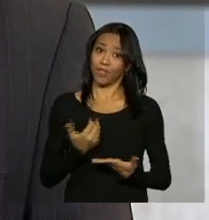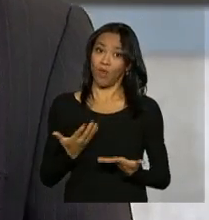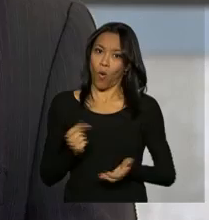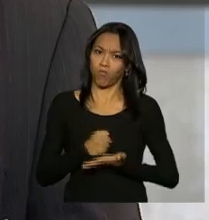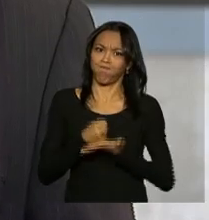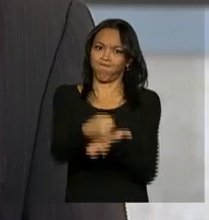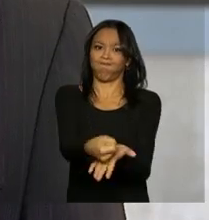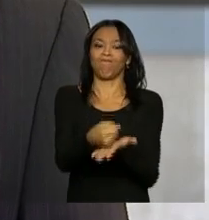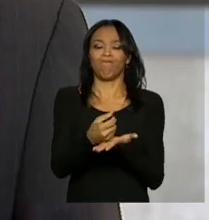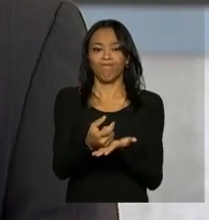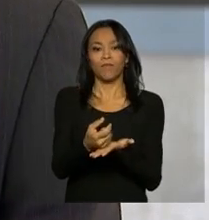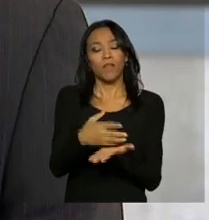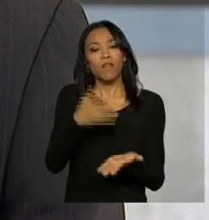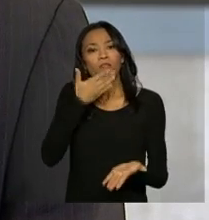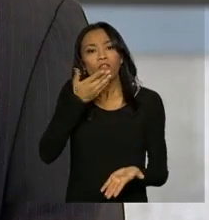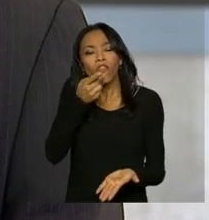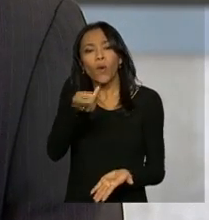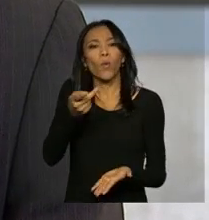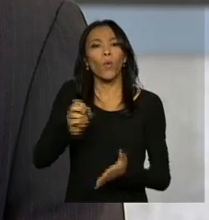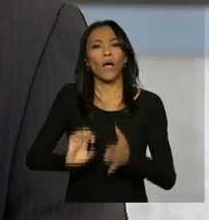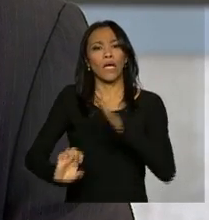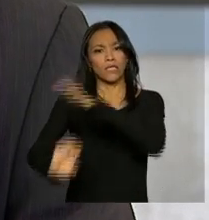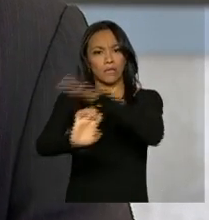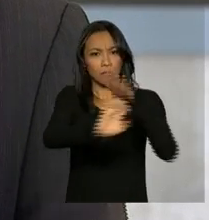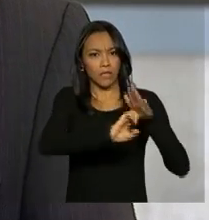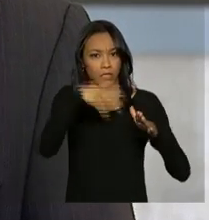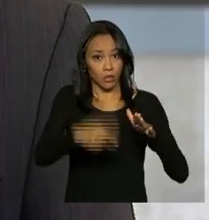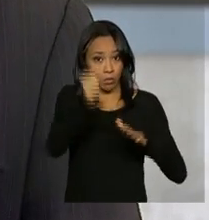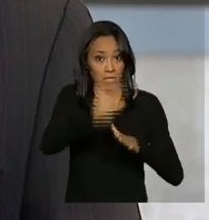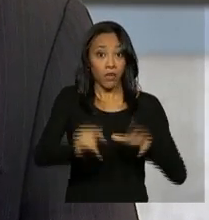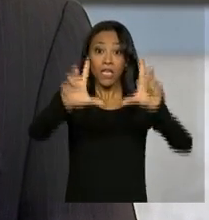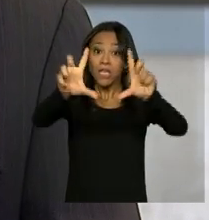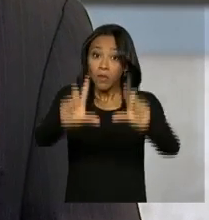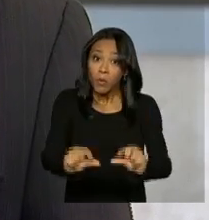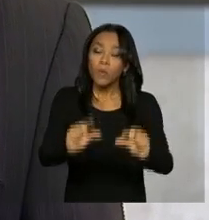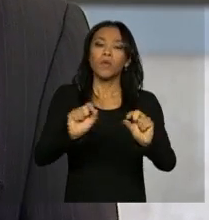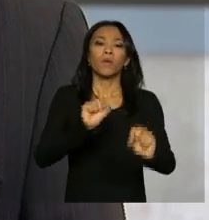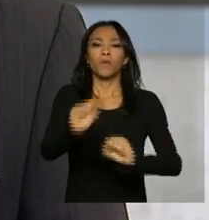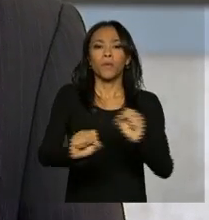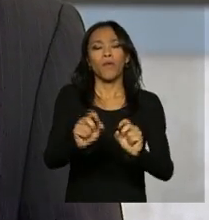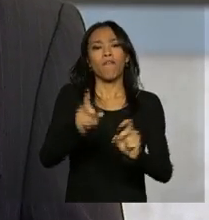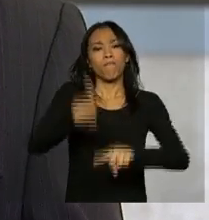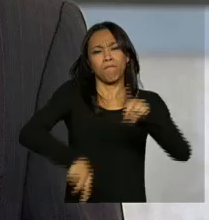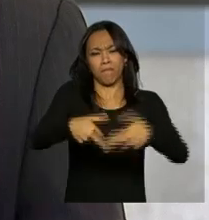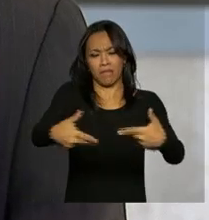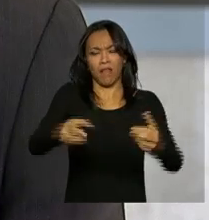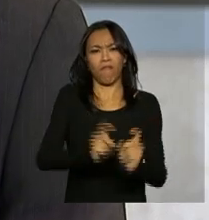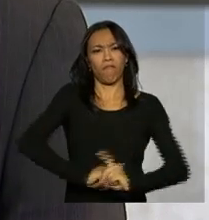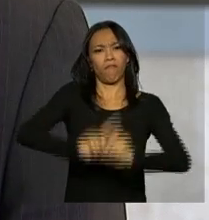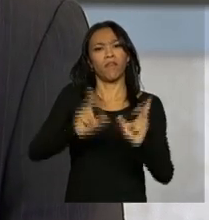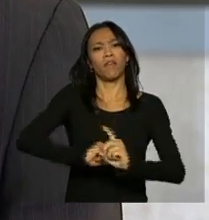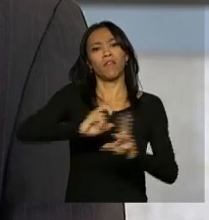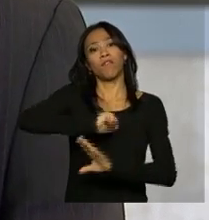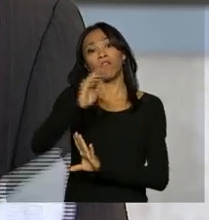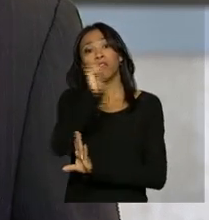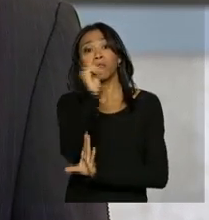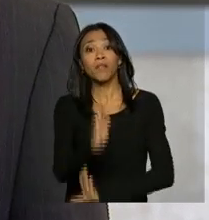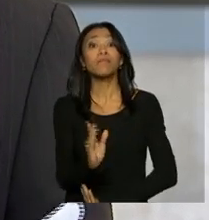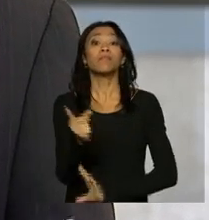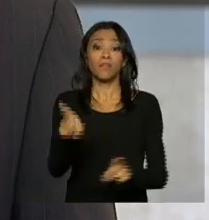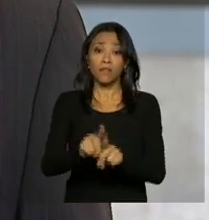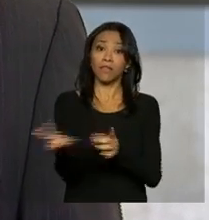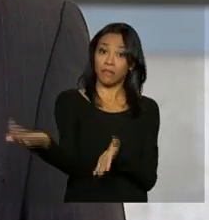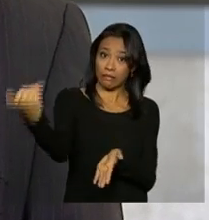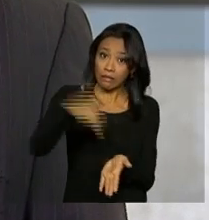ele, os exportadores brasileiros, por exemplo, devem reduzir os custos, tanto na saída dos produtos do Brasil, quanto na